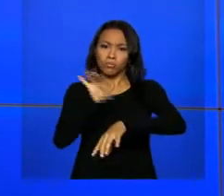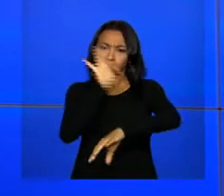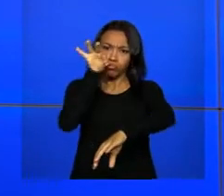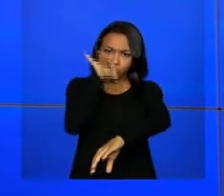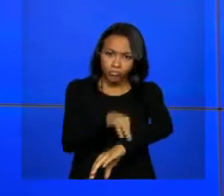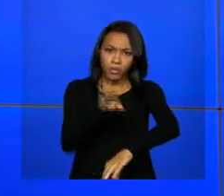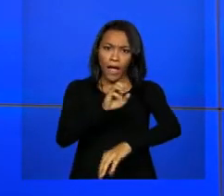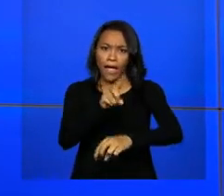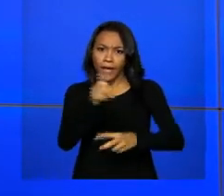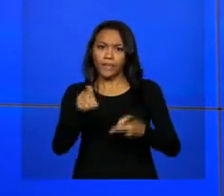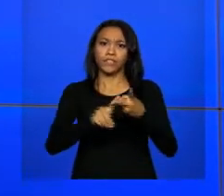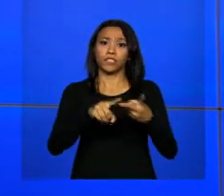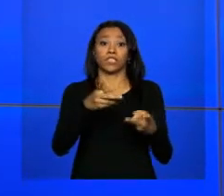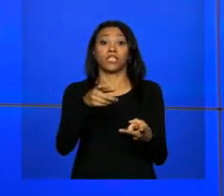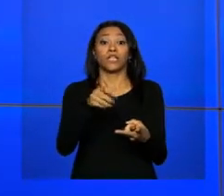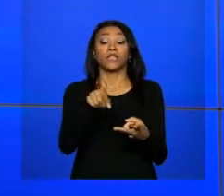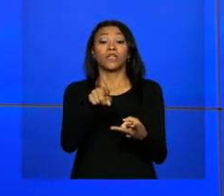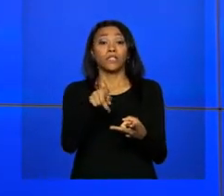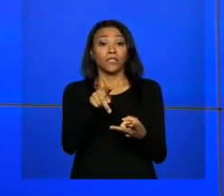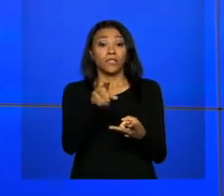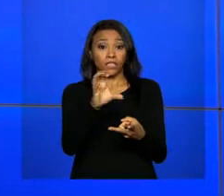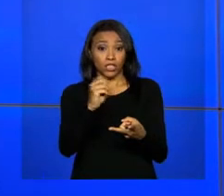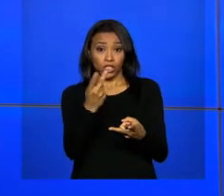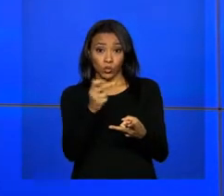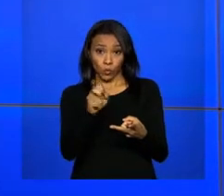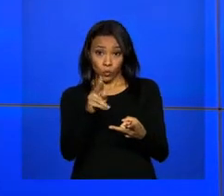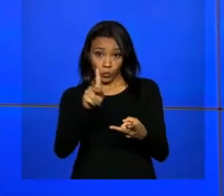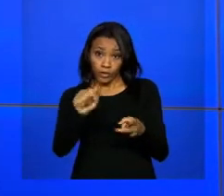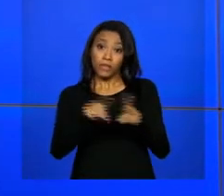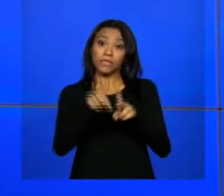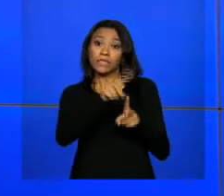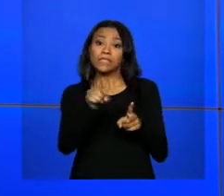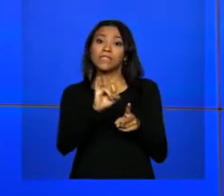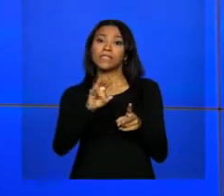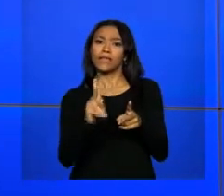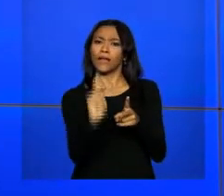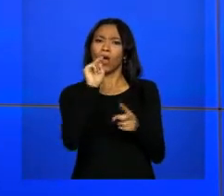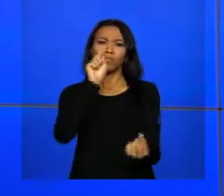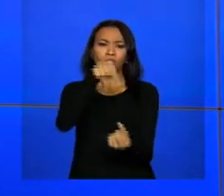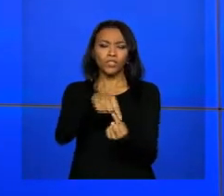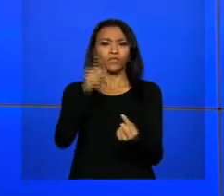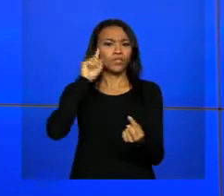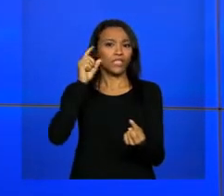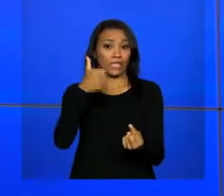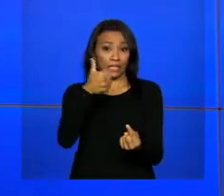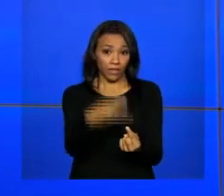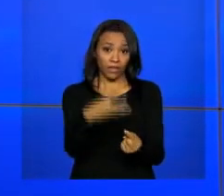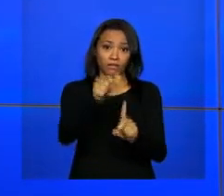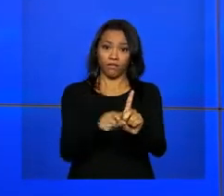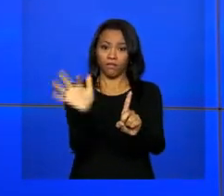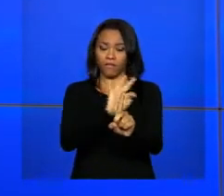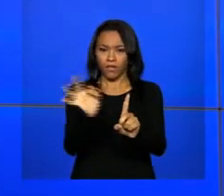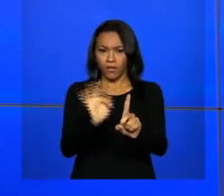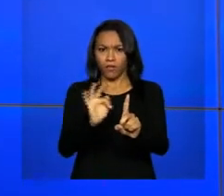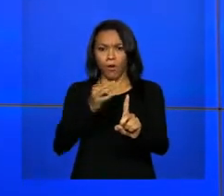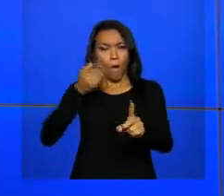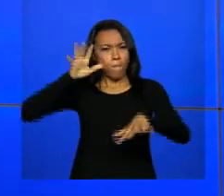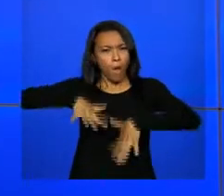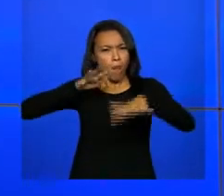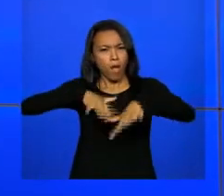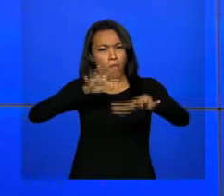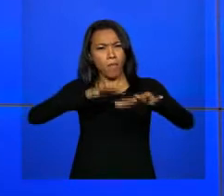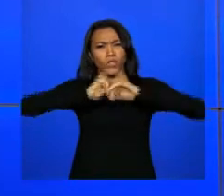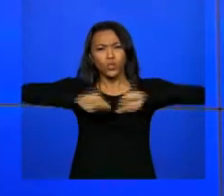transmissor da dengue, chikungunya e zika. A ideia é realizar, em todo o Brasil, no dia 13 de fevereiro, um grande mutirão para